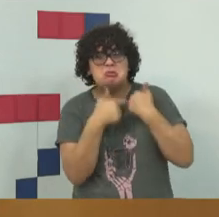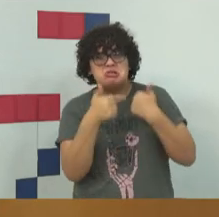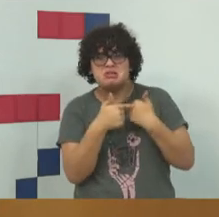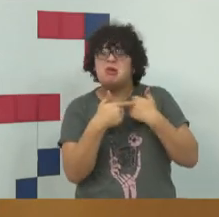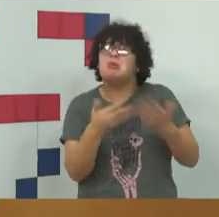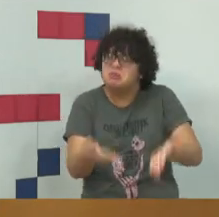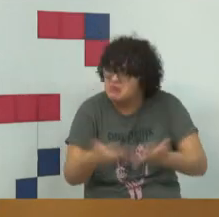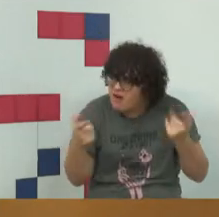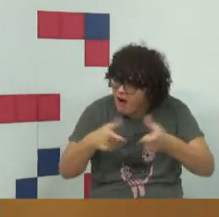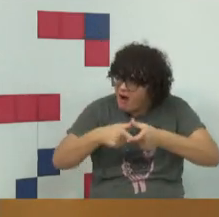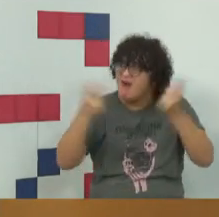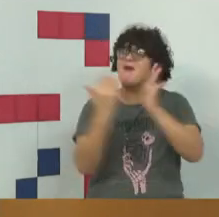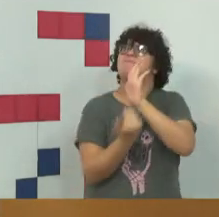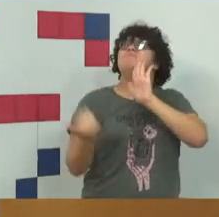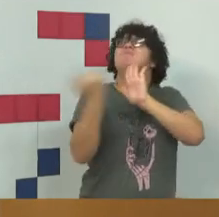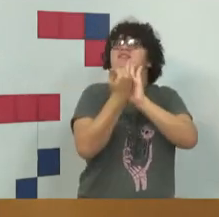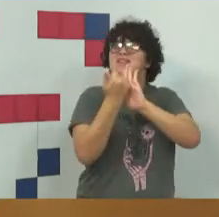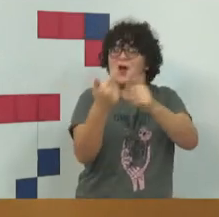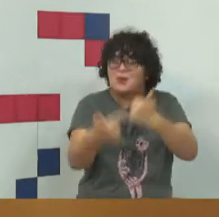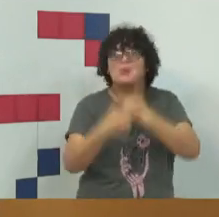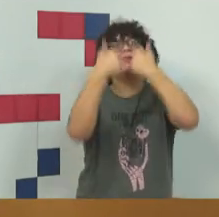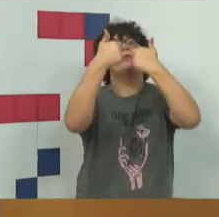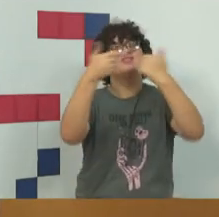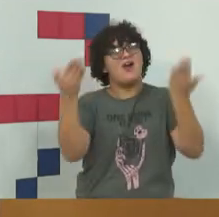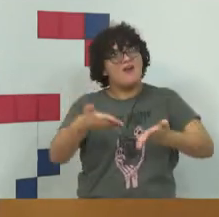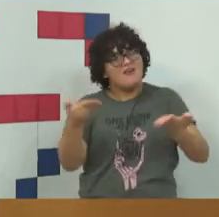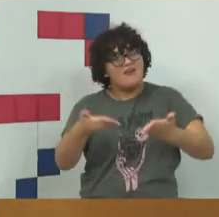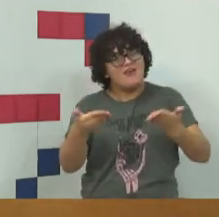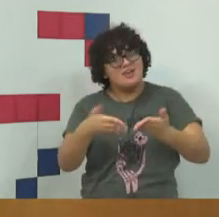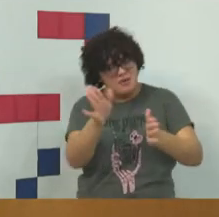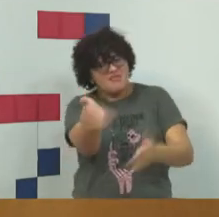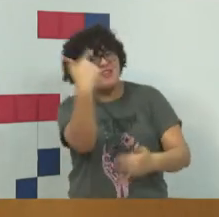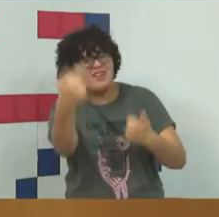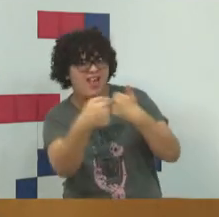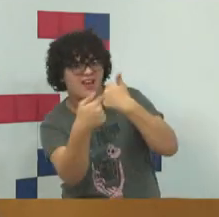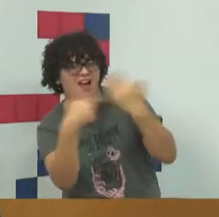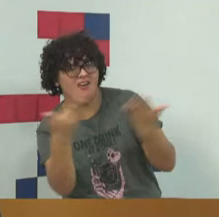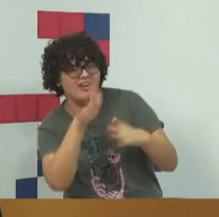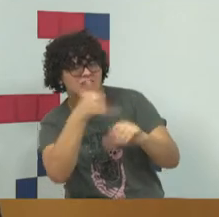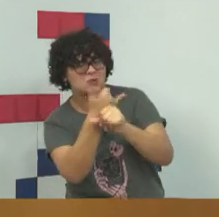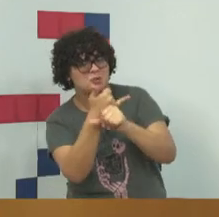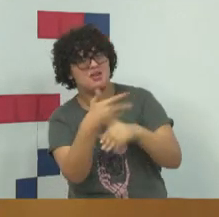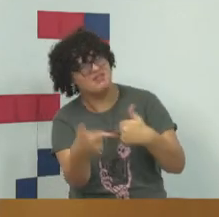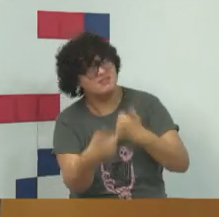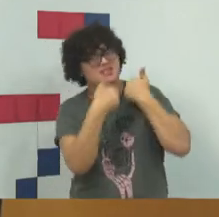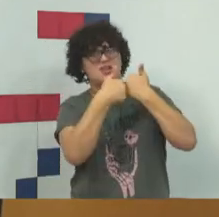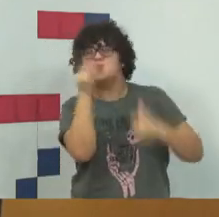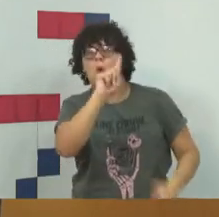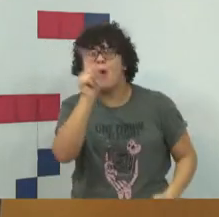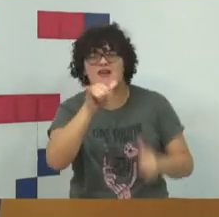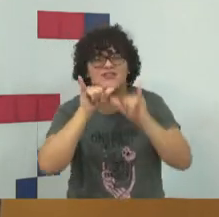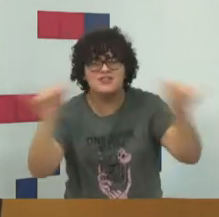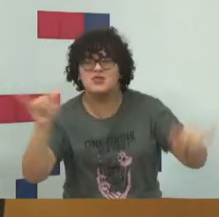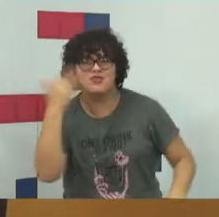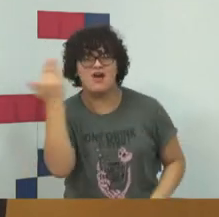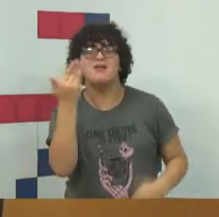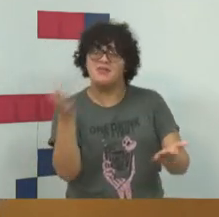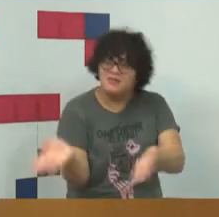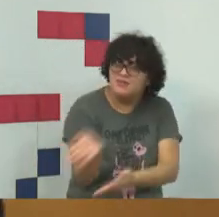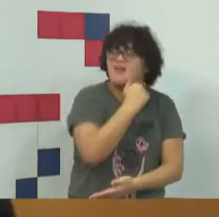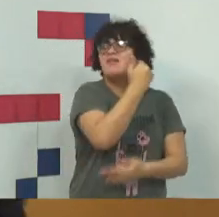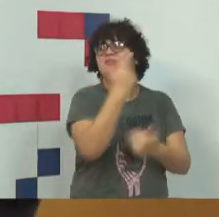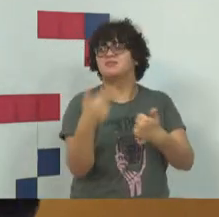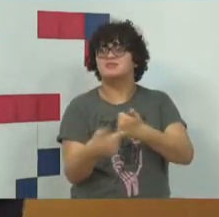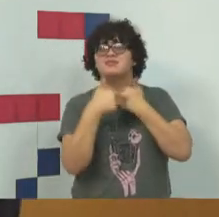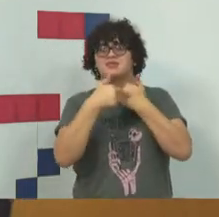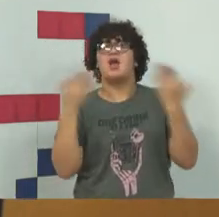aumentar isso. Curte aí. Dá um like agora. Dá um like agora. Vai, vamos lá. Não é fake news. Agora. Imediatamente dá um